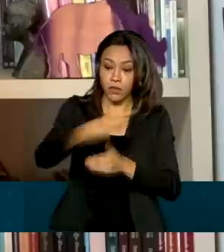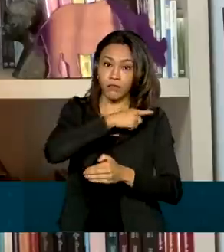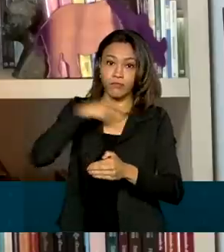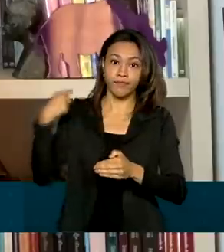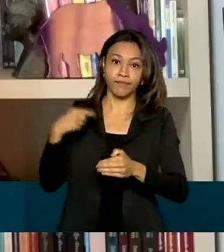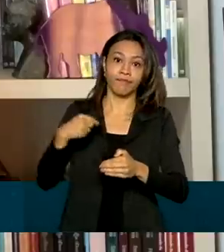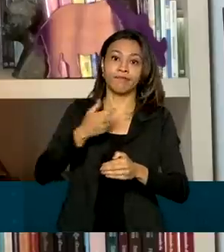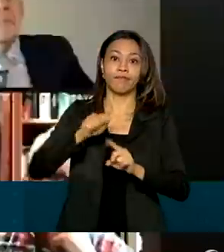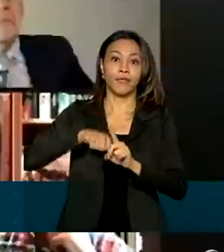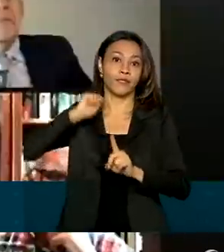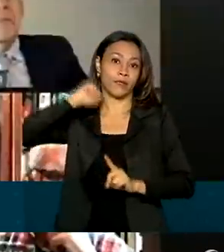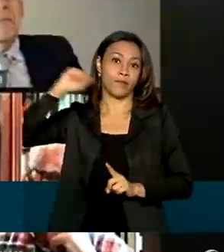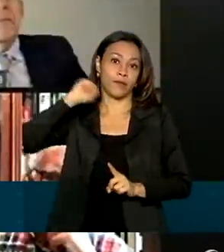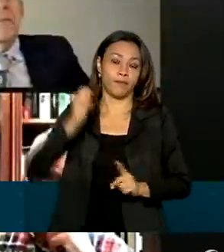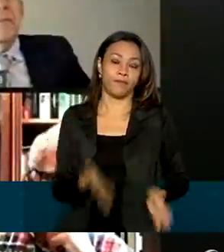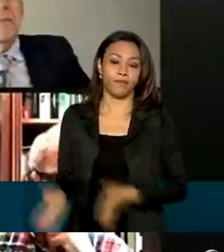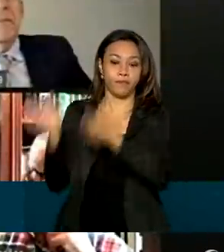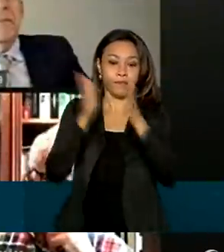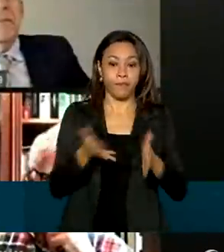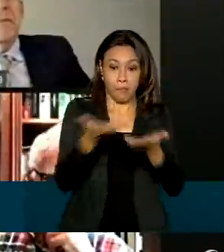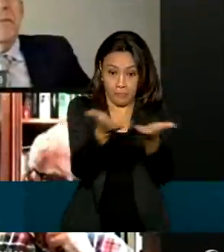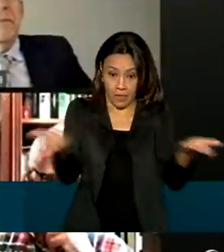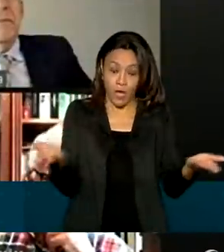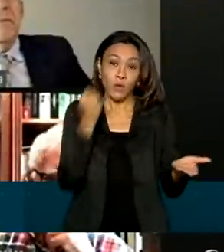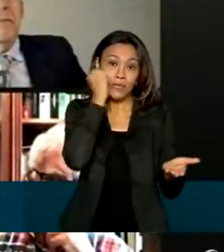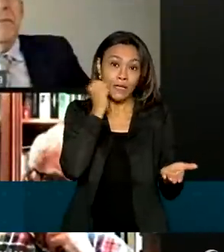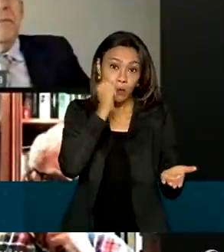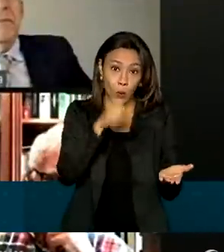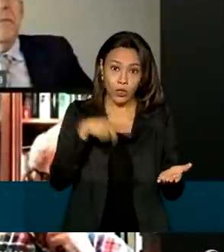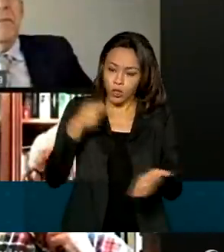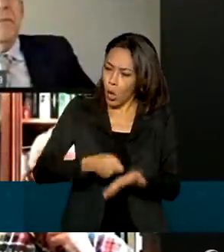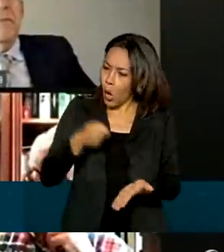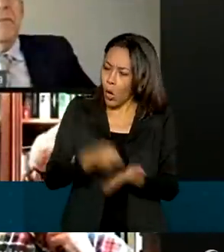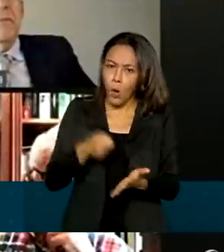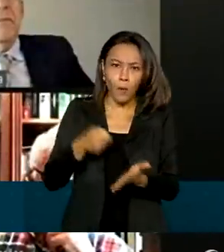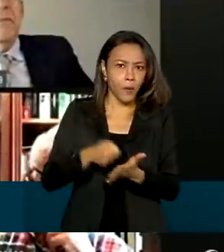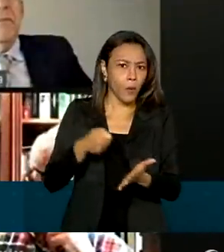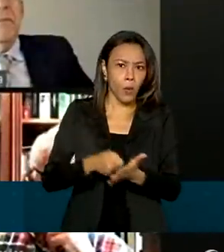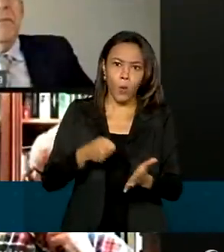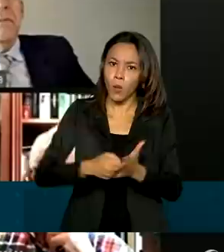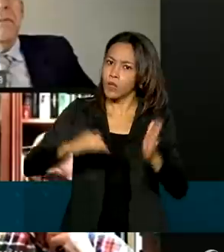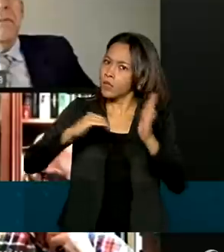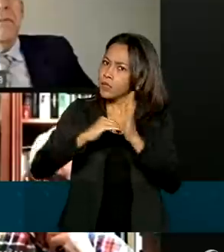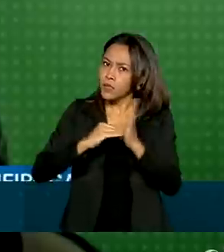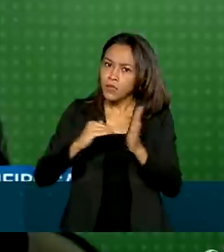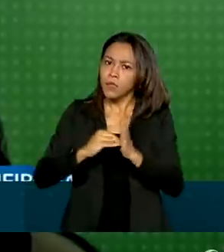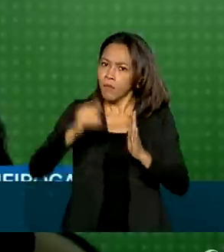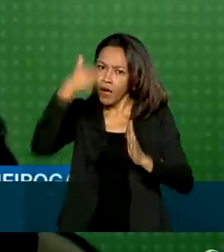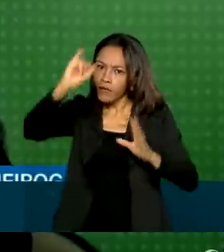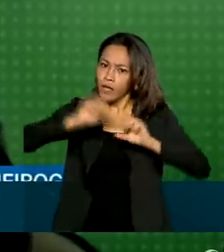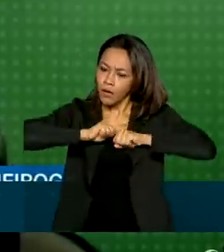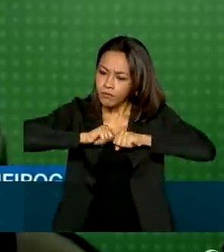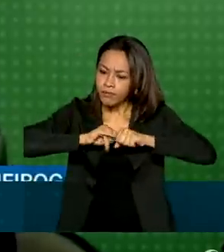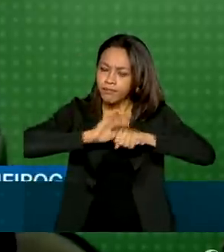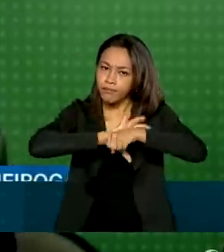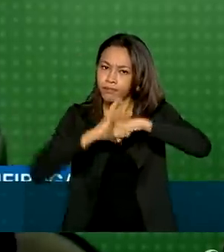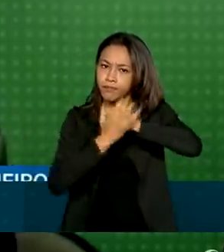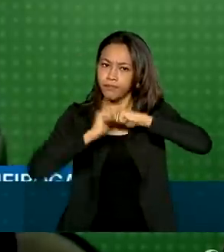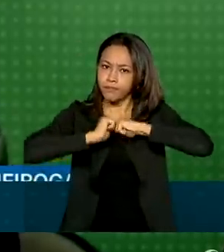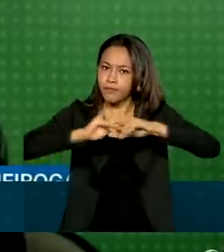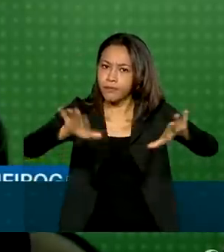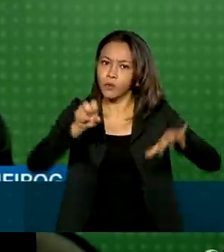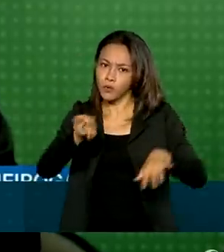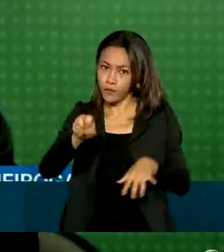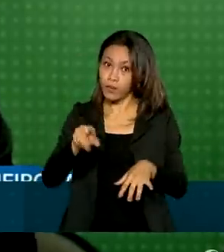agora em abril. Os senadores cobraram medidas mais rígidas para conter a disseminação do vírus. E o ministro voltou a